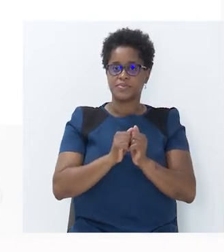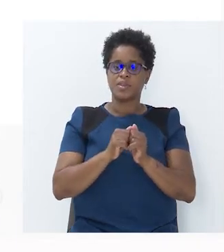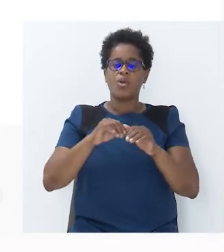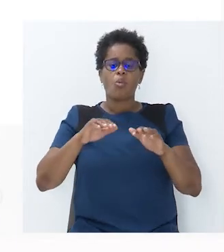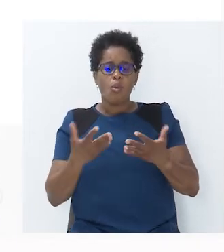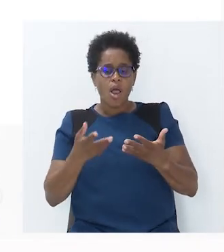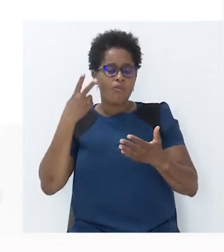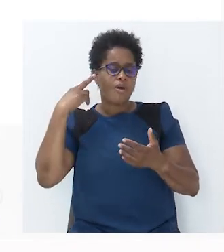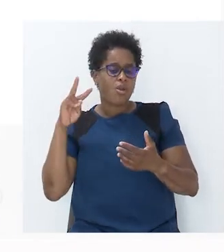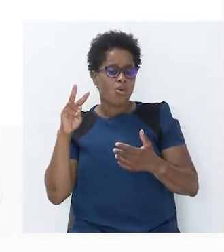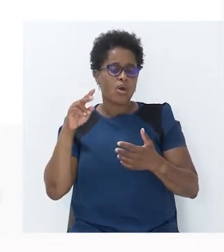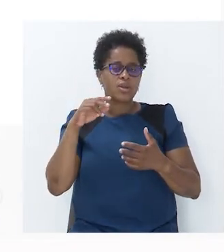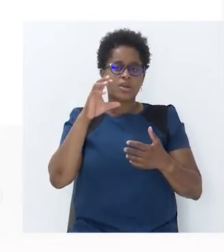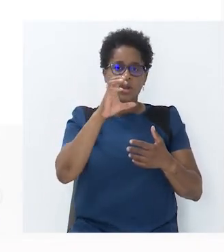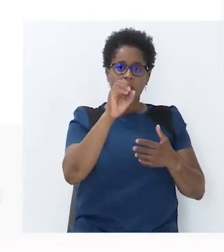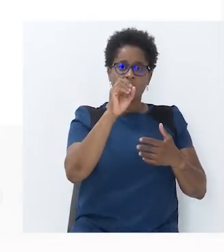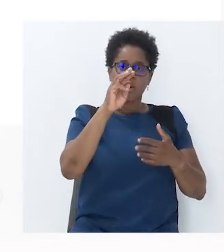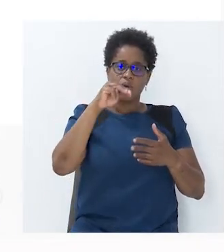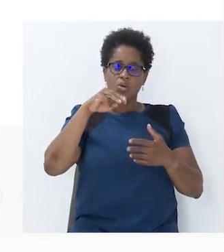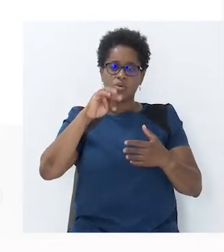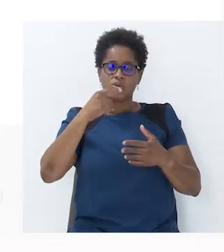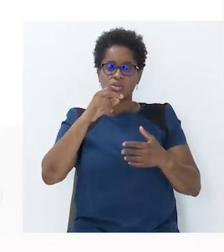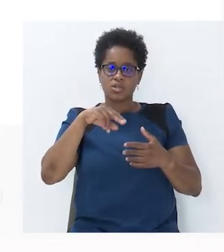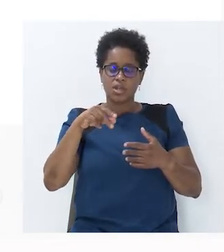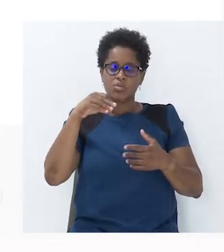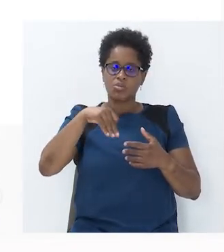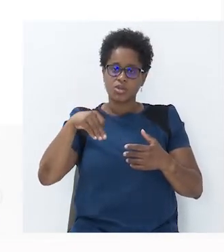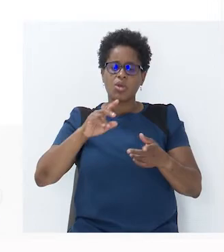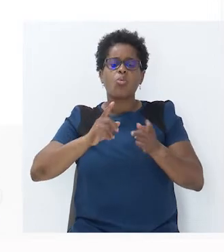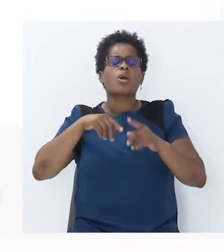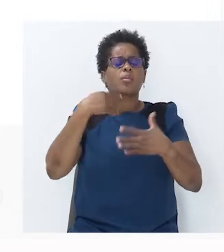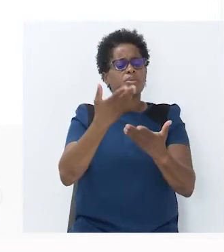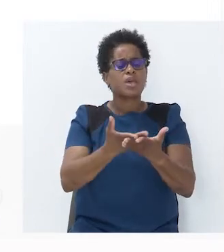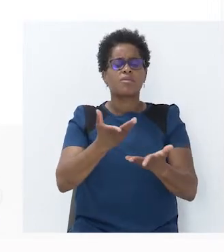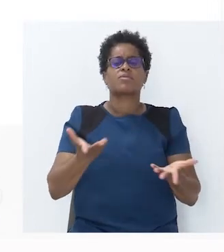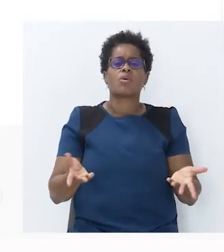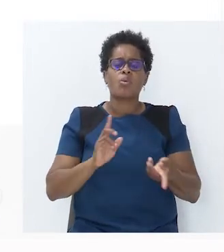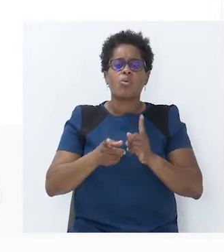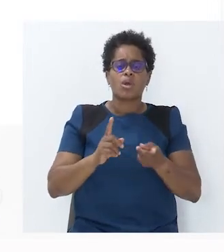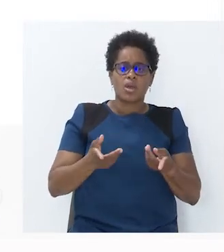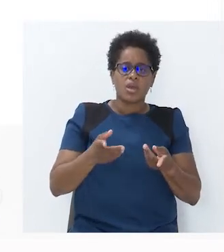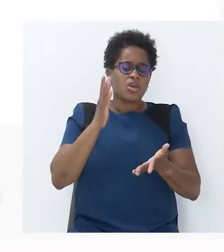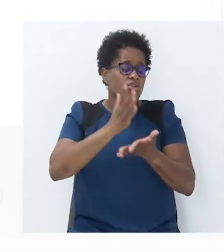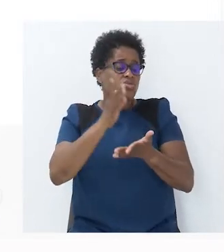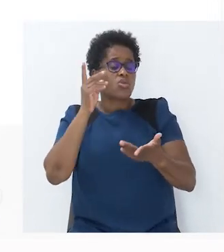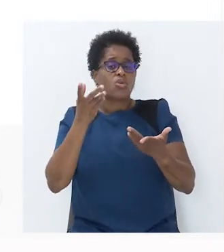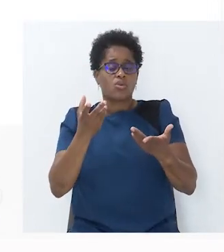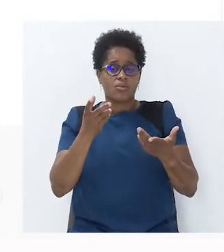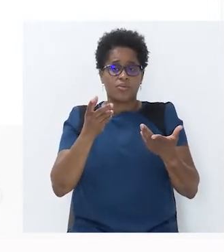Qual é o valor da constante de proporcionalidade e o que representa? Basta dividir